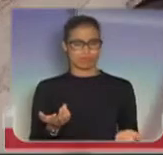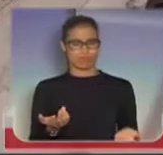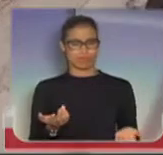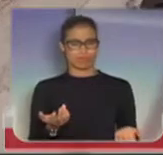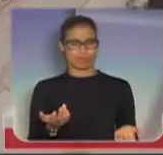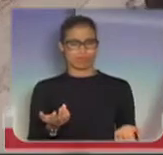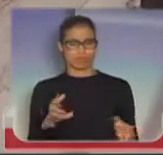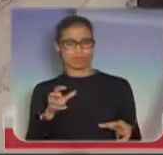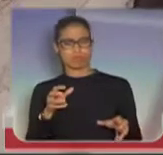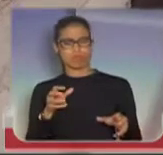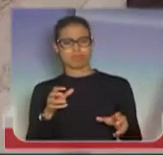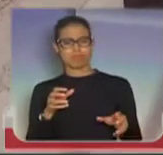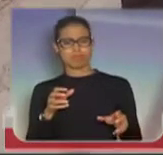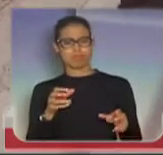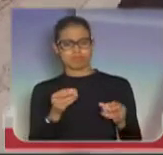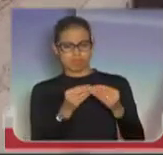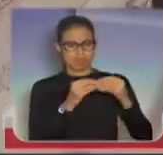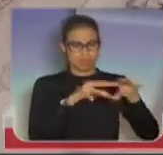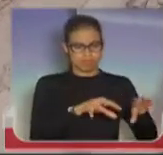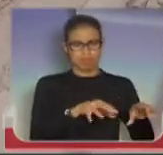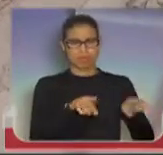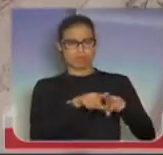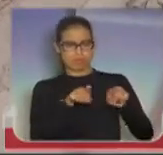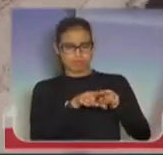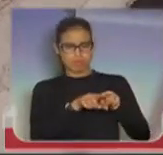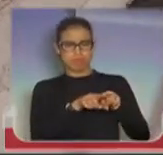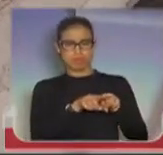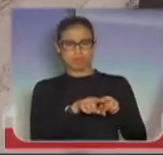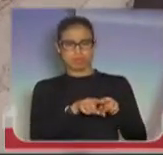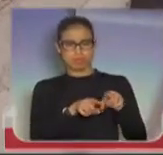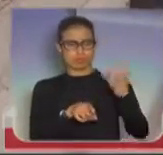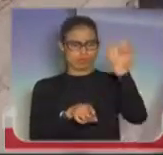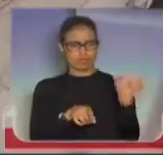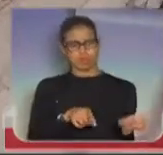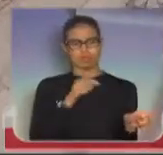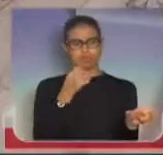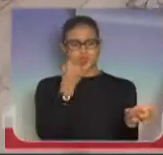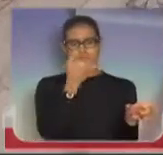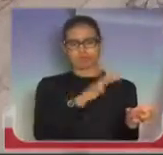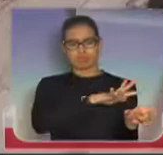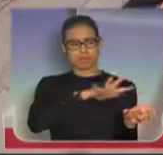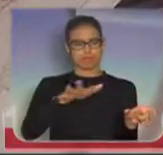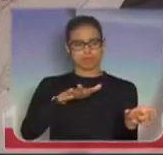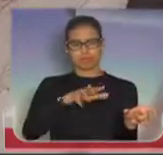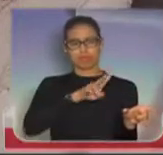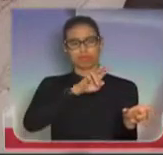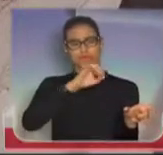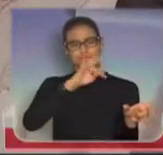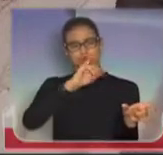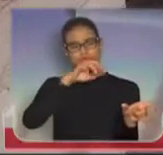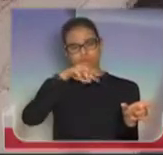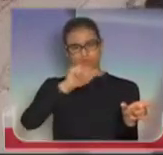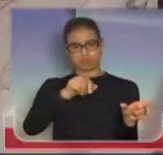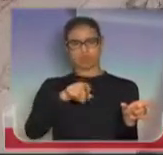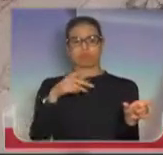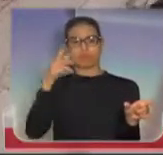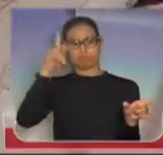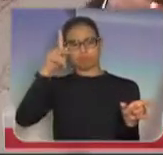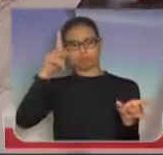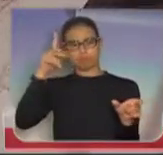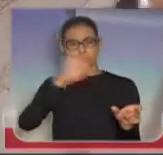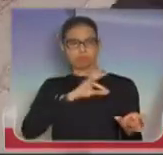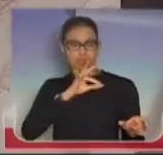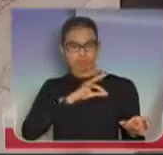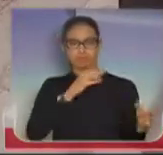e de um lado só. Eles não falam que a polícia é agredida, eles não falam que a polícia é atacada, eles não